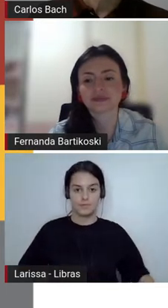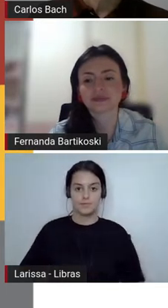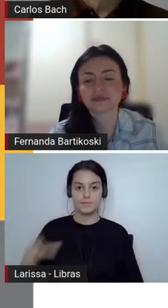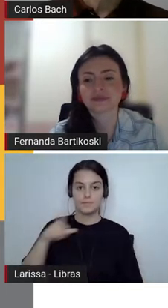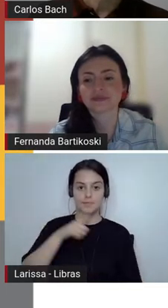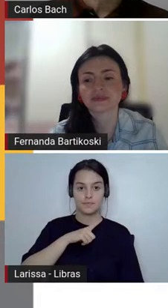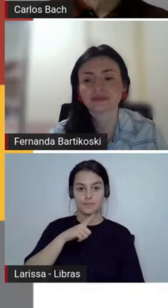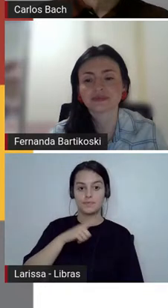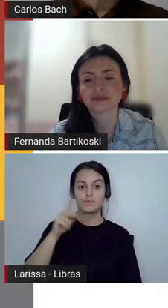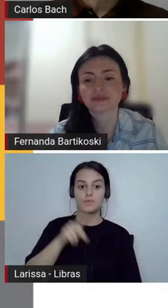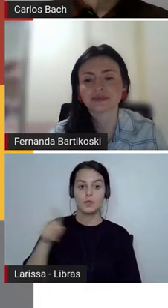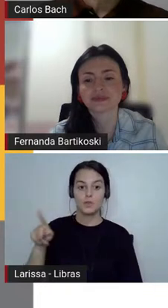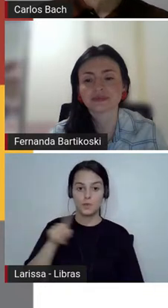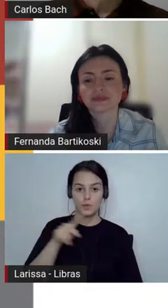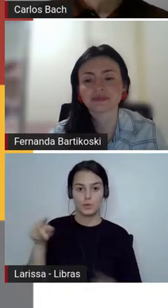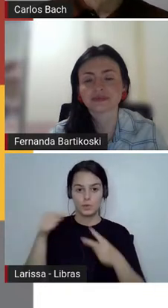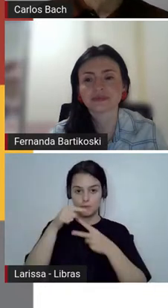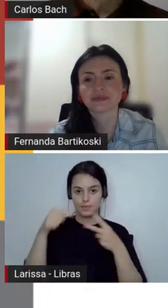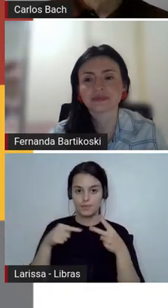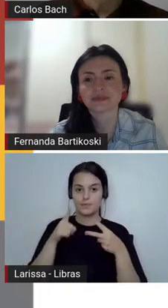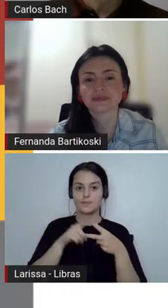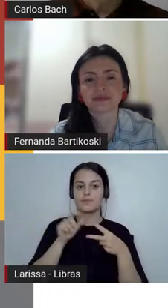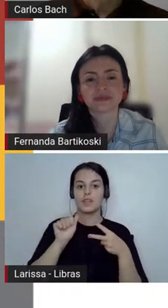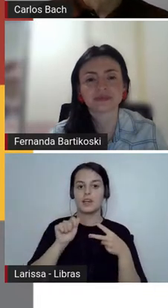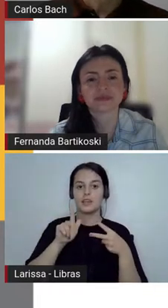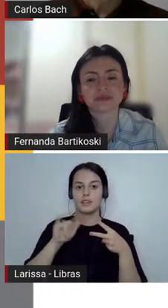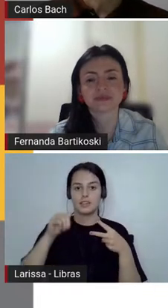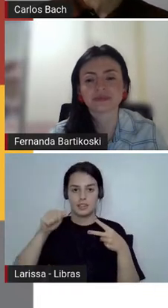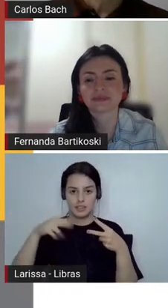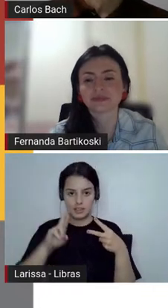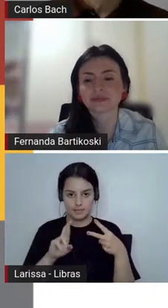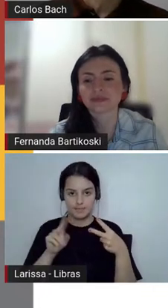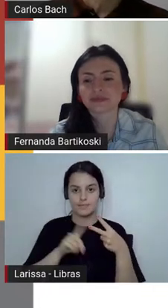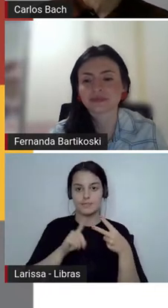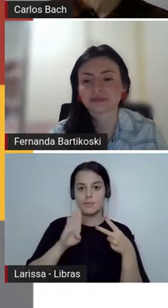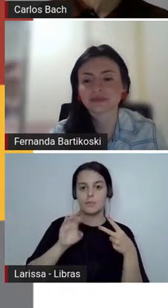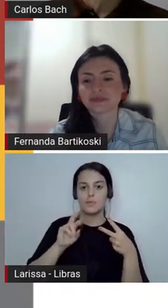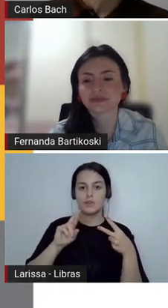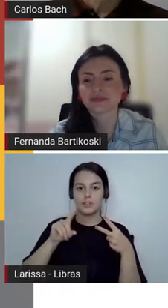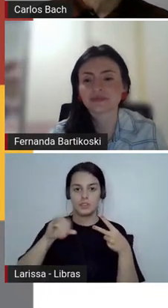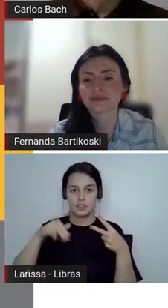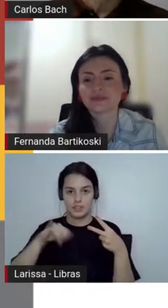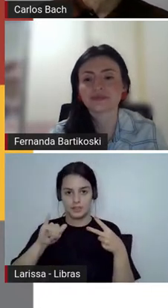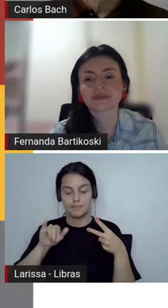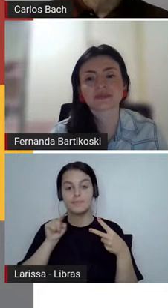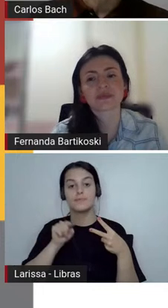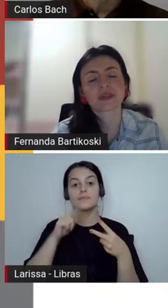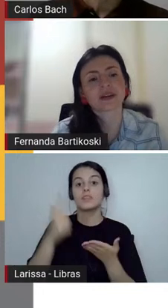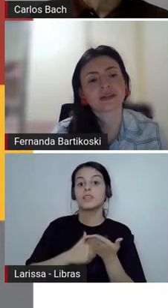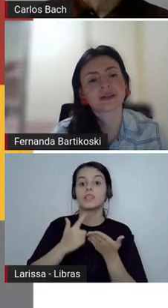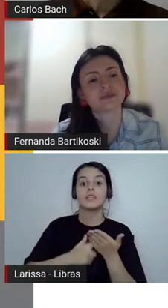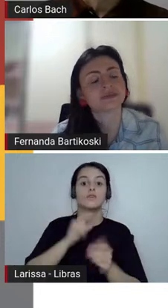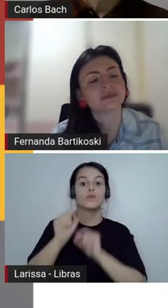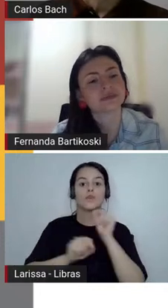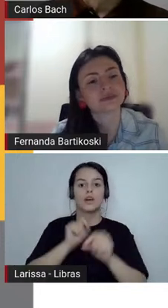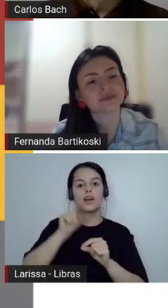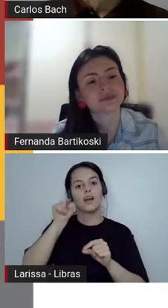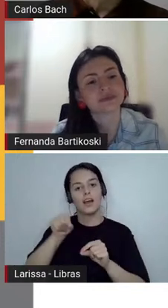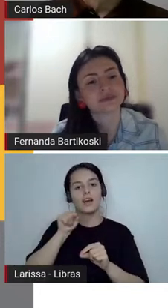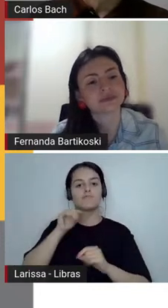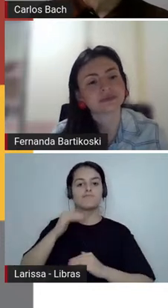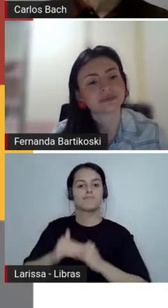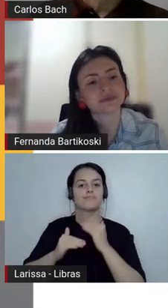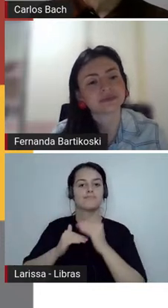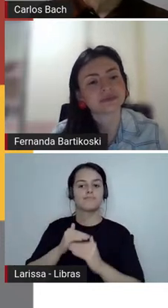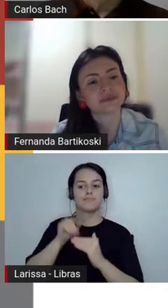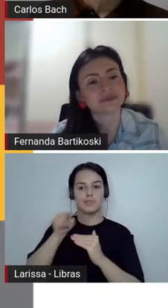que elas têm um livro que trabalha com essa formação do leitor. Esse